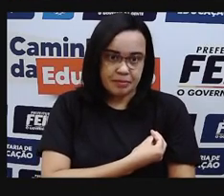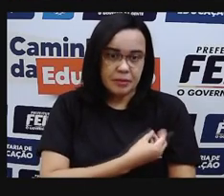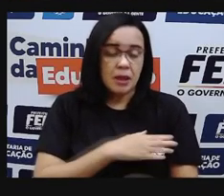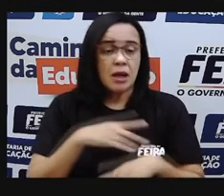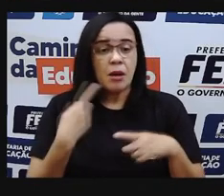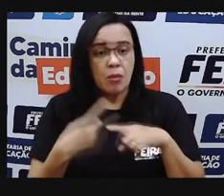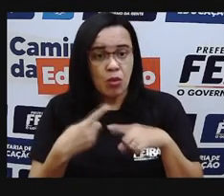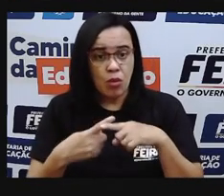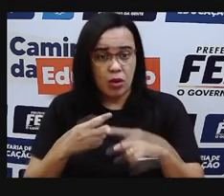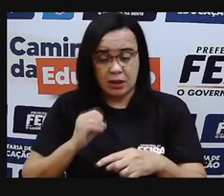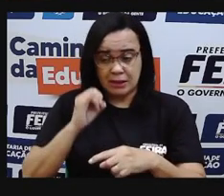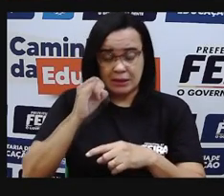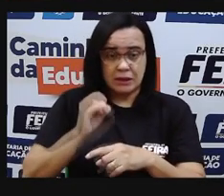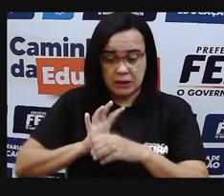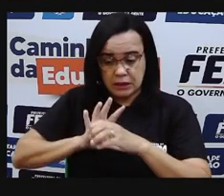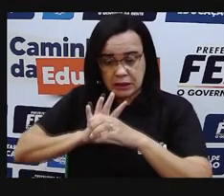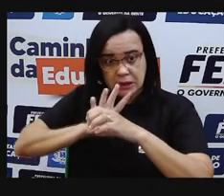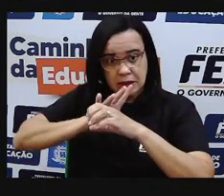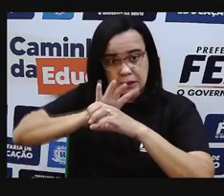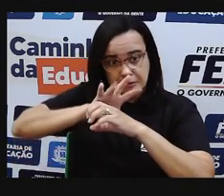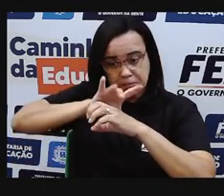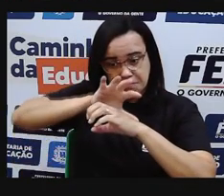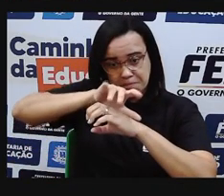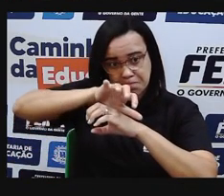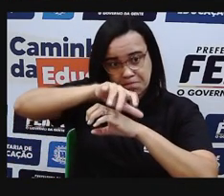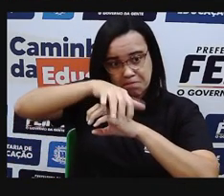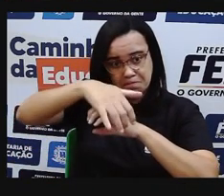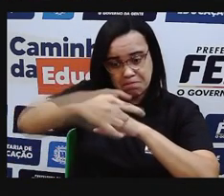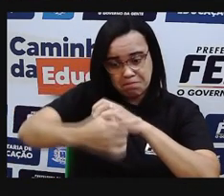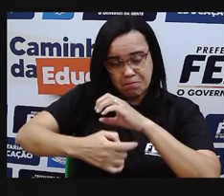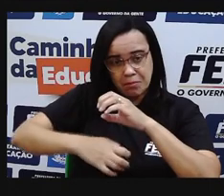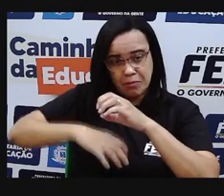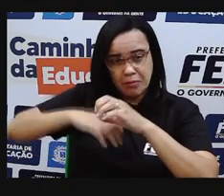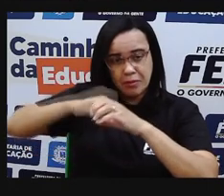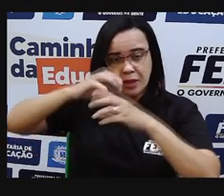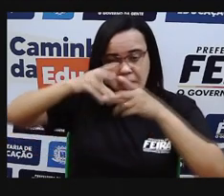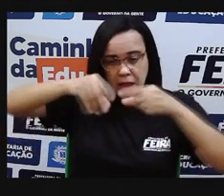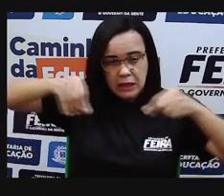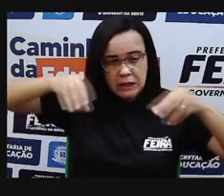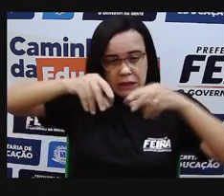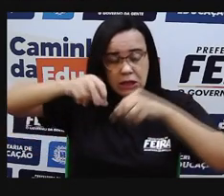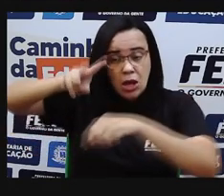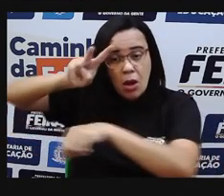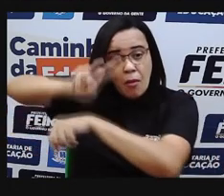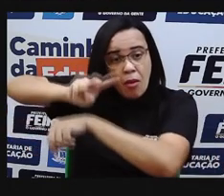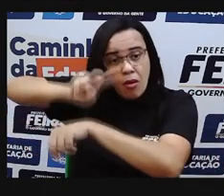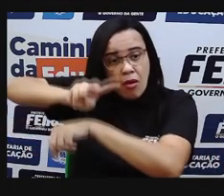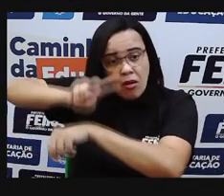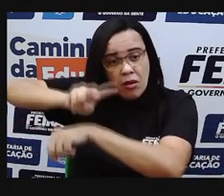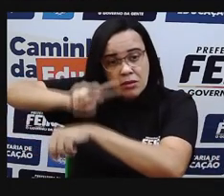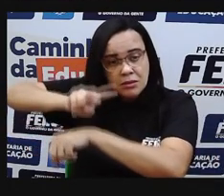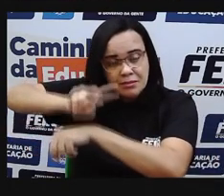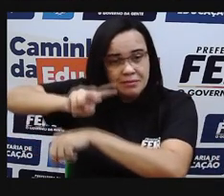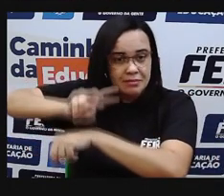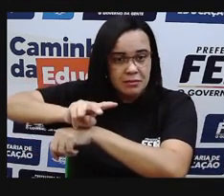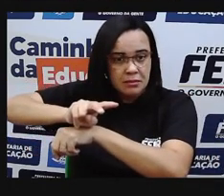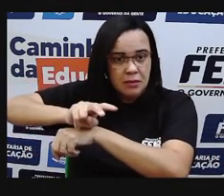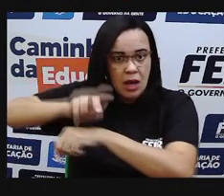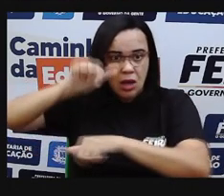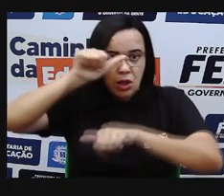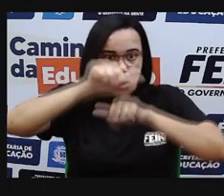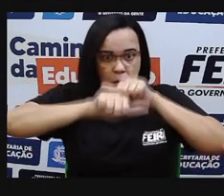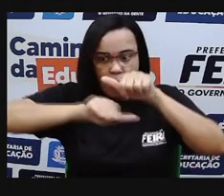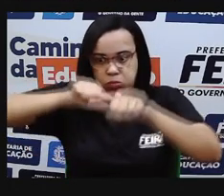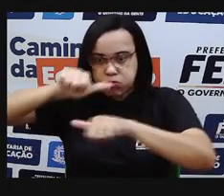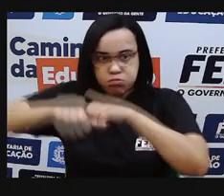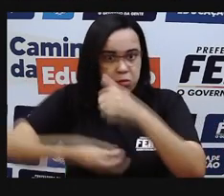que podem gerar, por exemplo, em nós, cânceres, né? Graças à camada de ozônio, certo? Então, essa